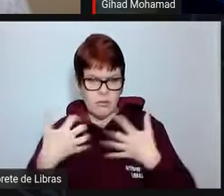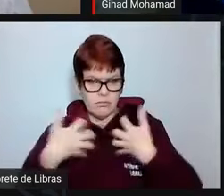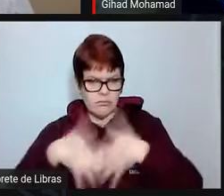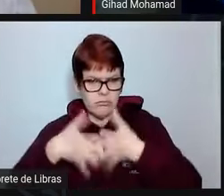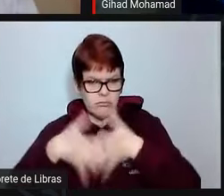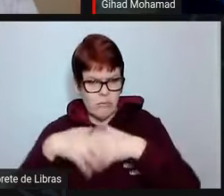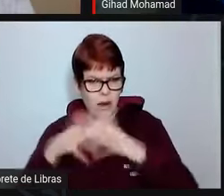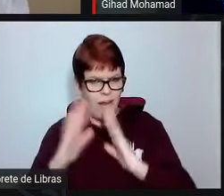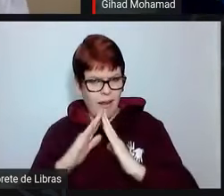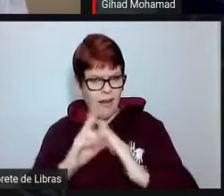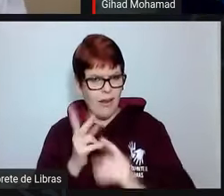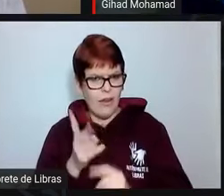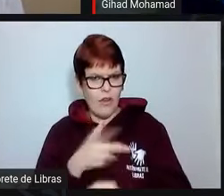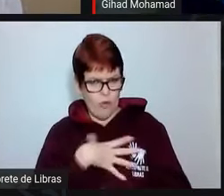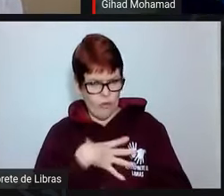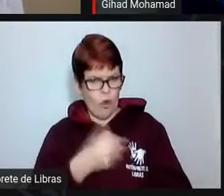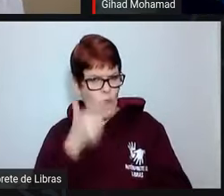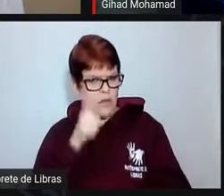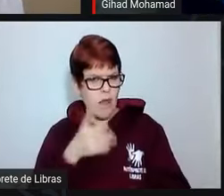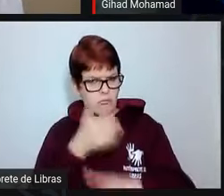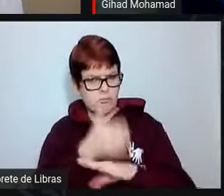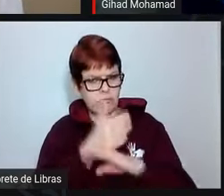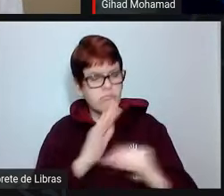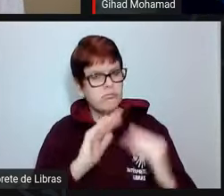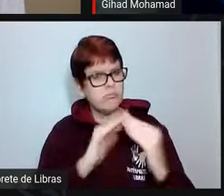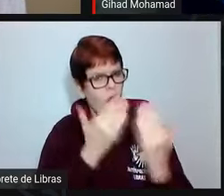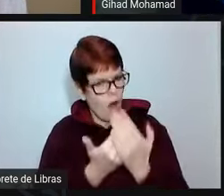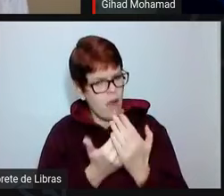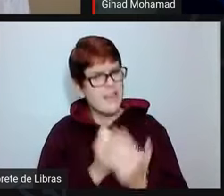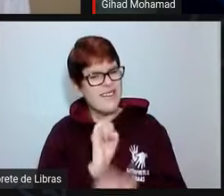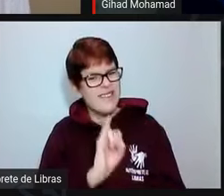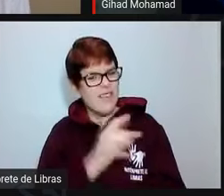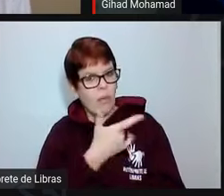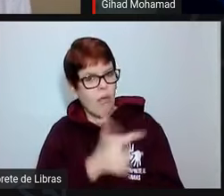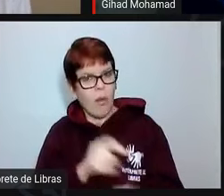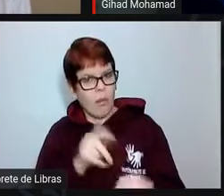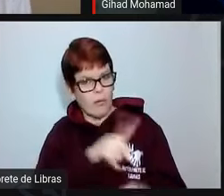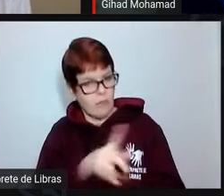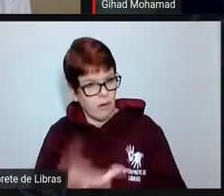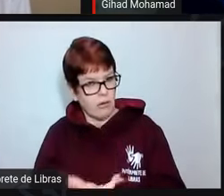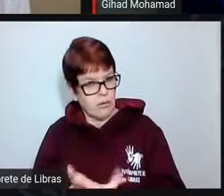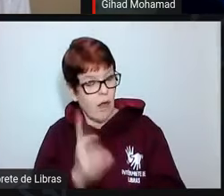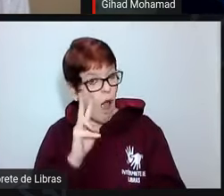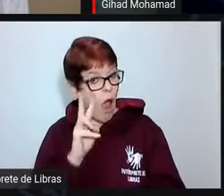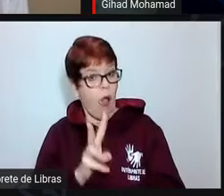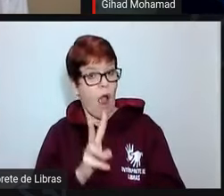filhos continuarão indo para as escolas se nós não tivermos lá professores? Então, vejam,